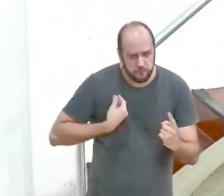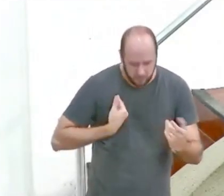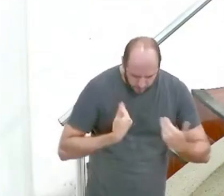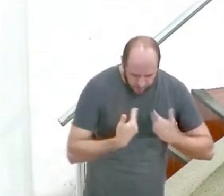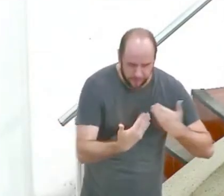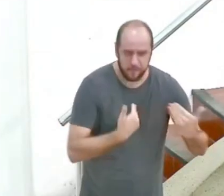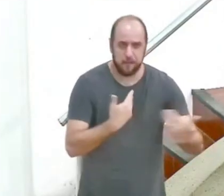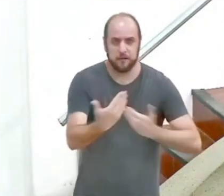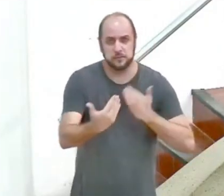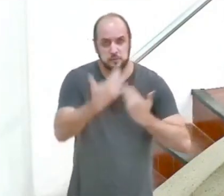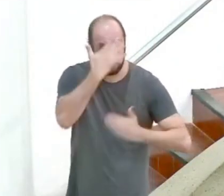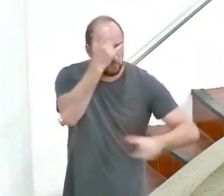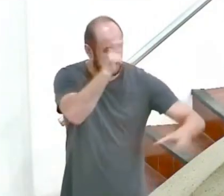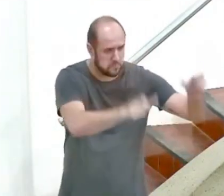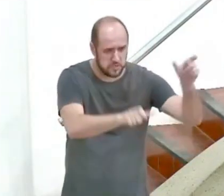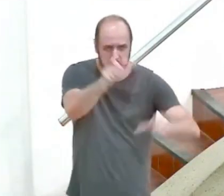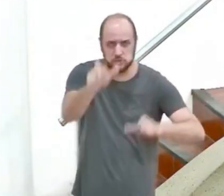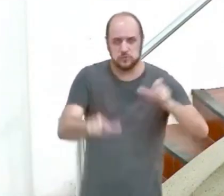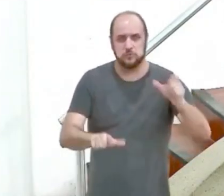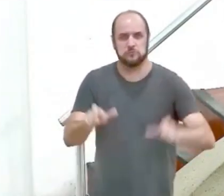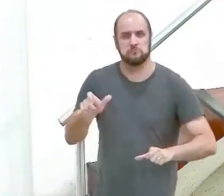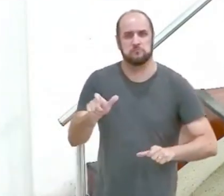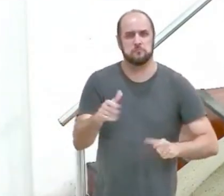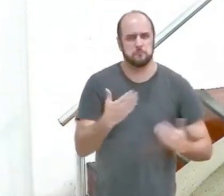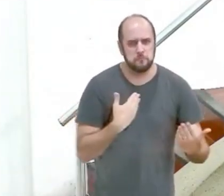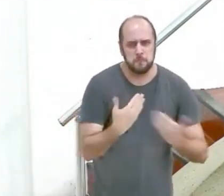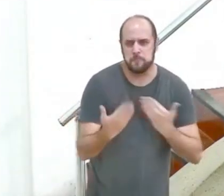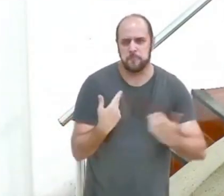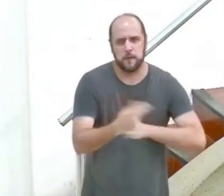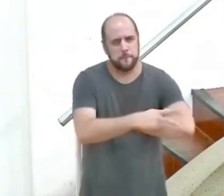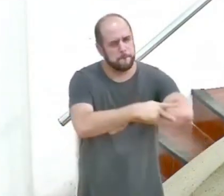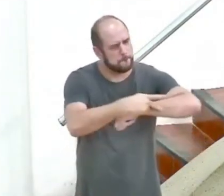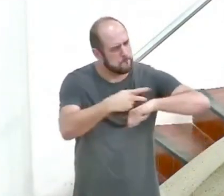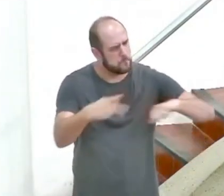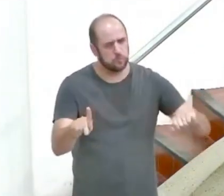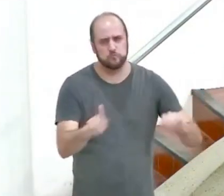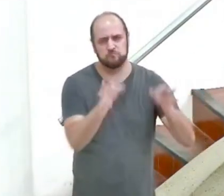com outras pessoas com toda a pureza.